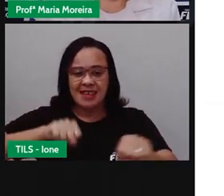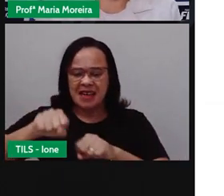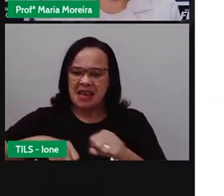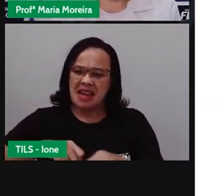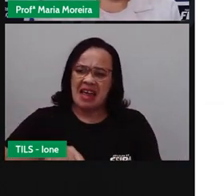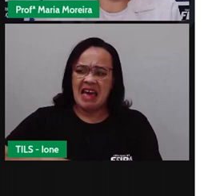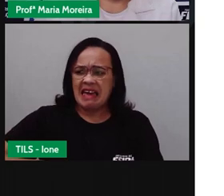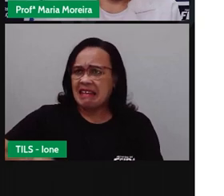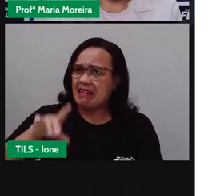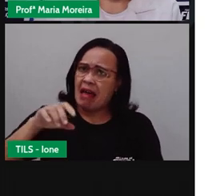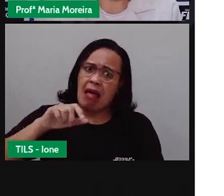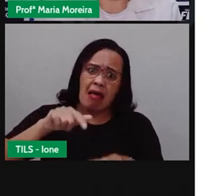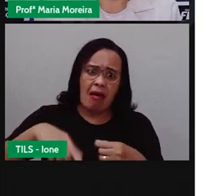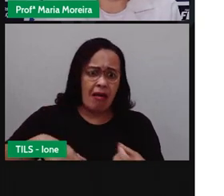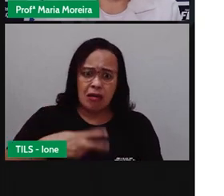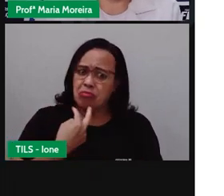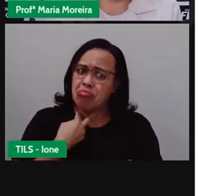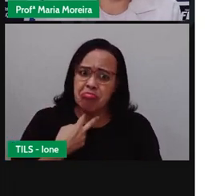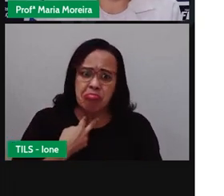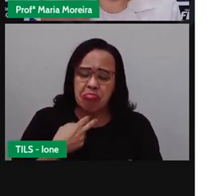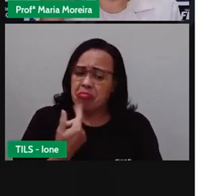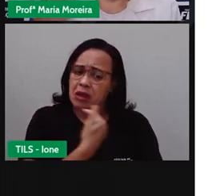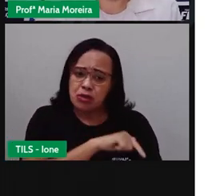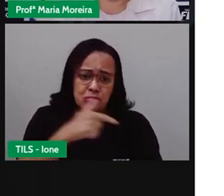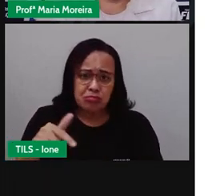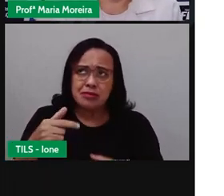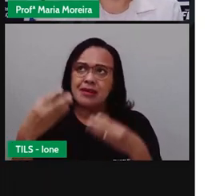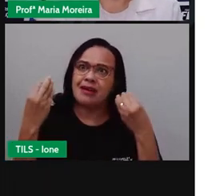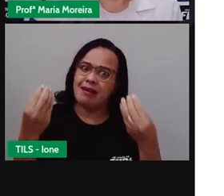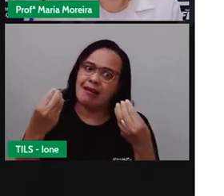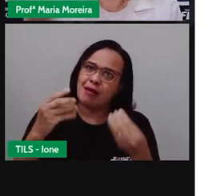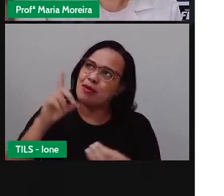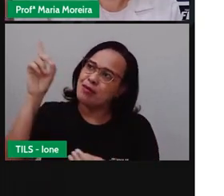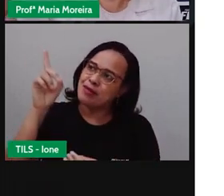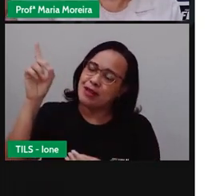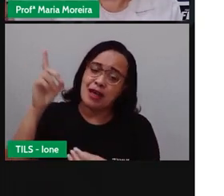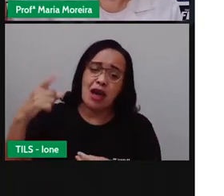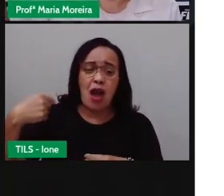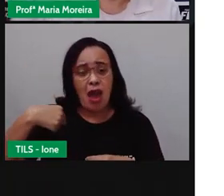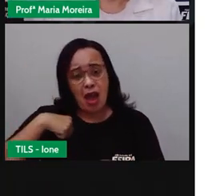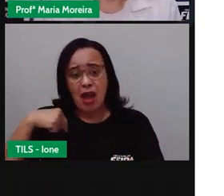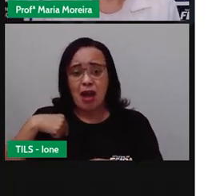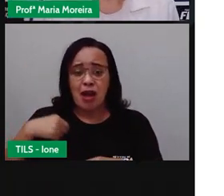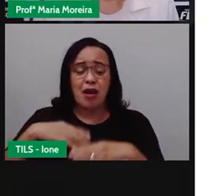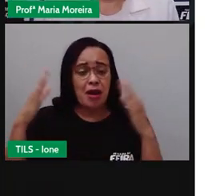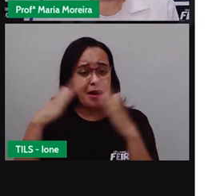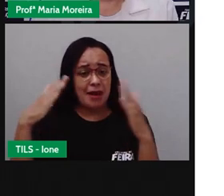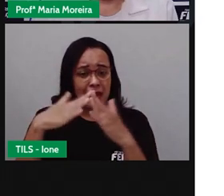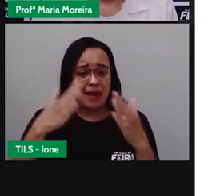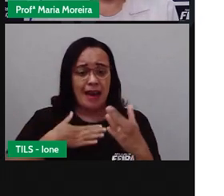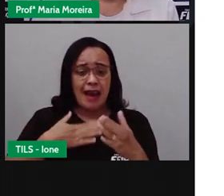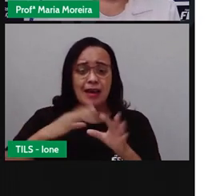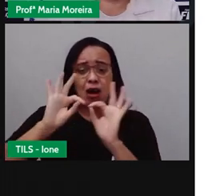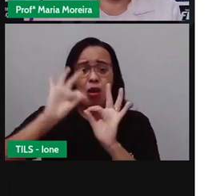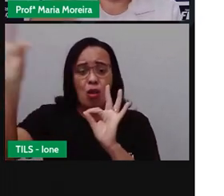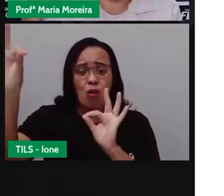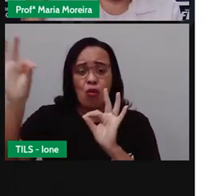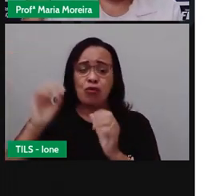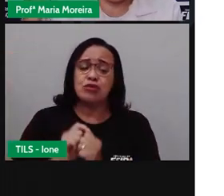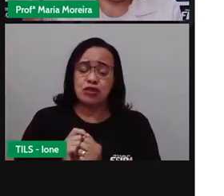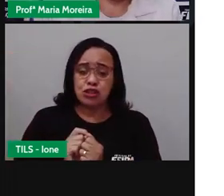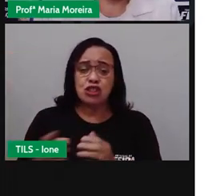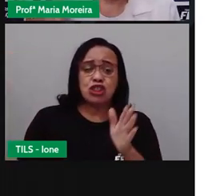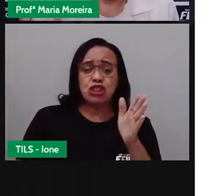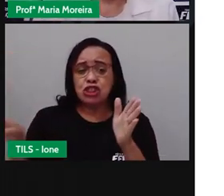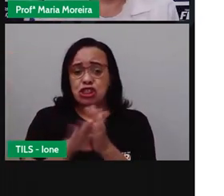um meio de transporte. Então, Ione tava aqui dizendo, meu Deus, olha só, eu moro em tal bairro. Imagina só, né? Eu tenho que chegar até